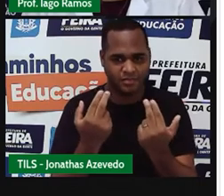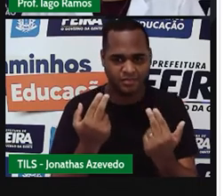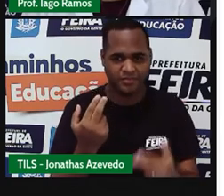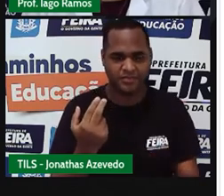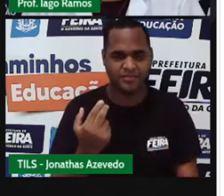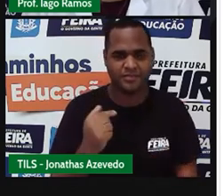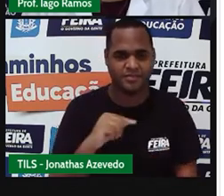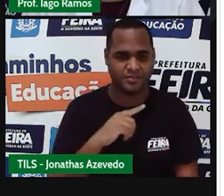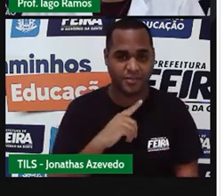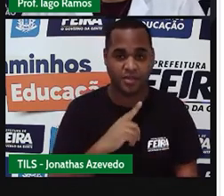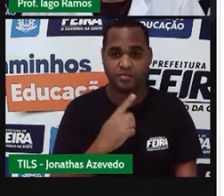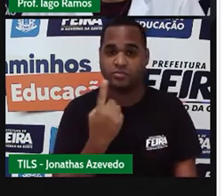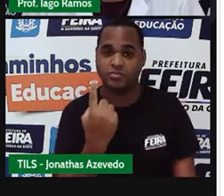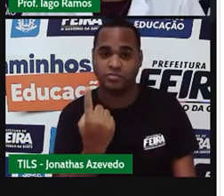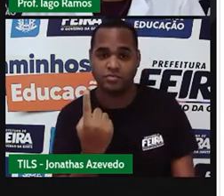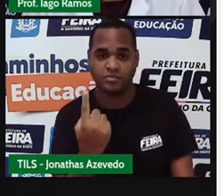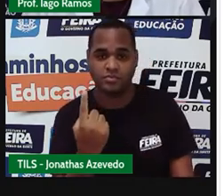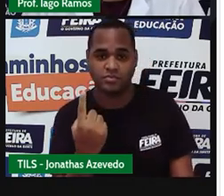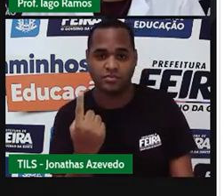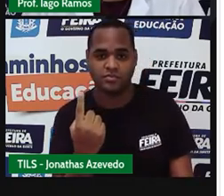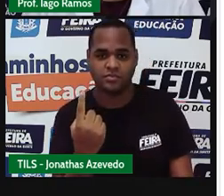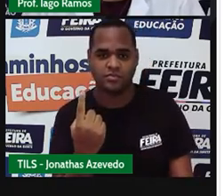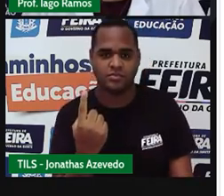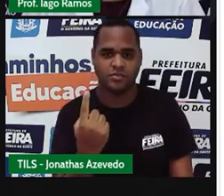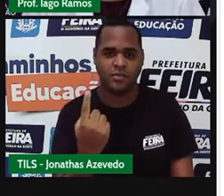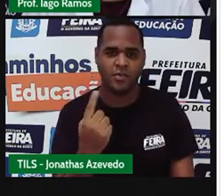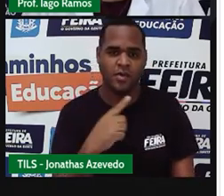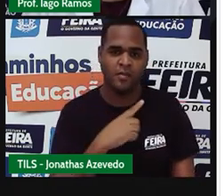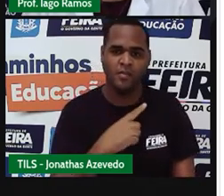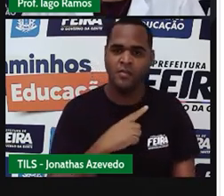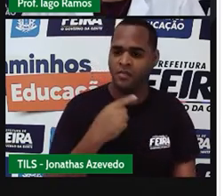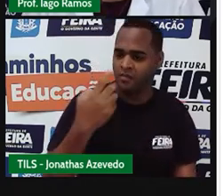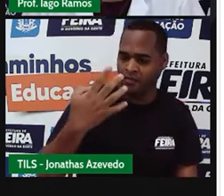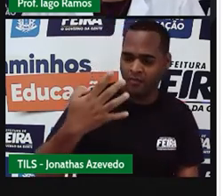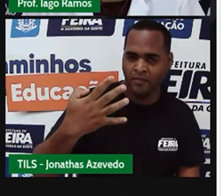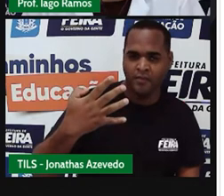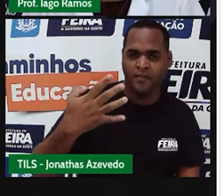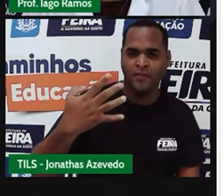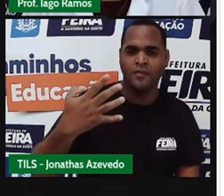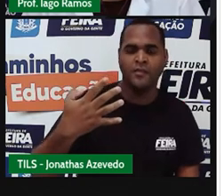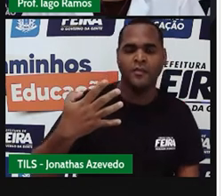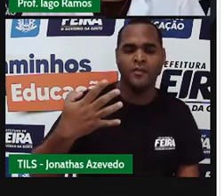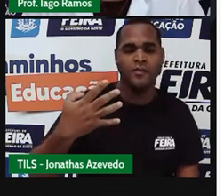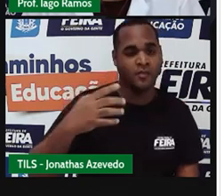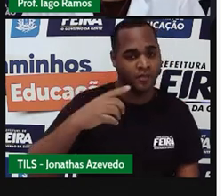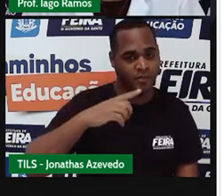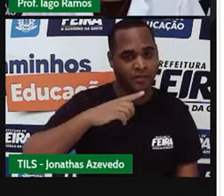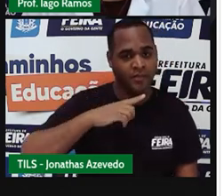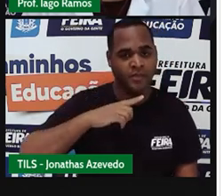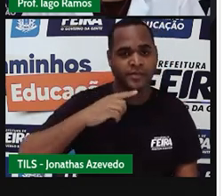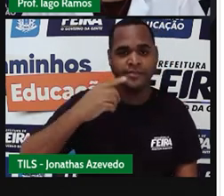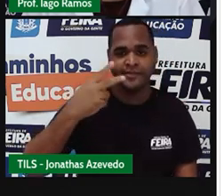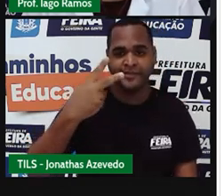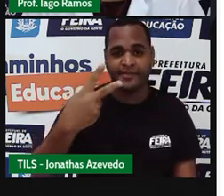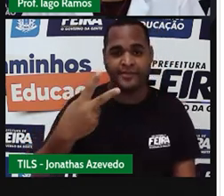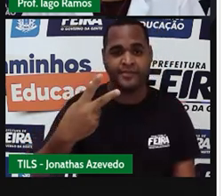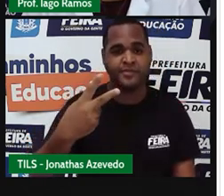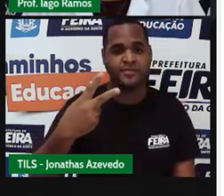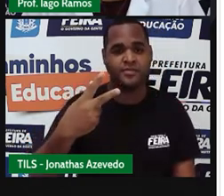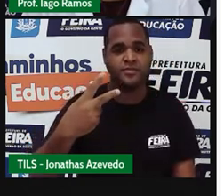tem o algarismo 1, tem o algarismo 4, tem o algarismo 2,